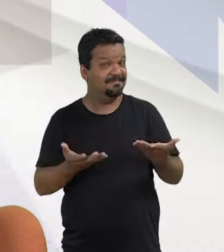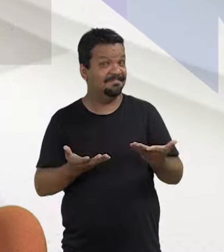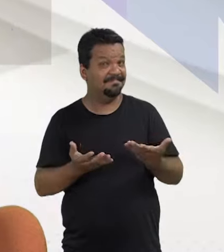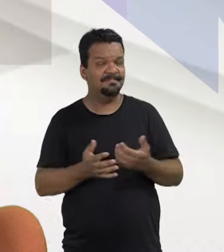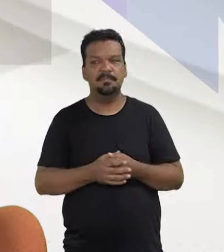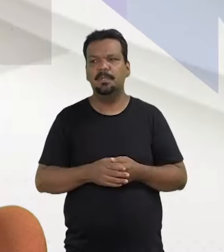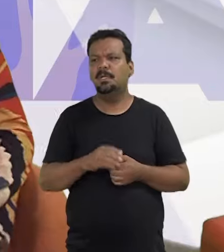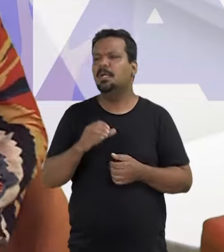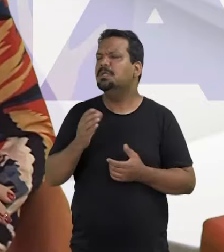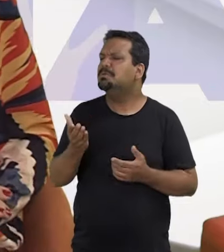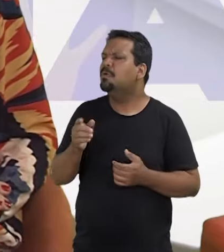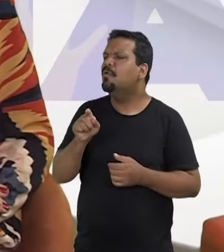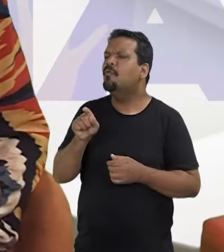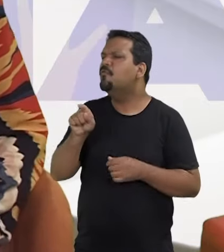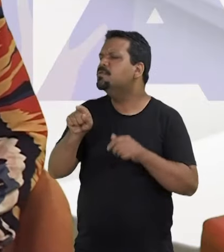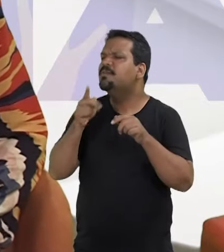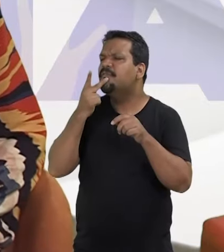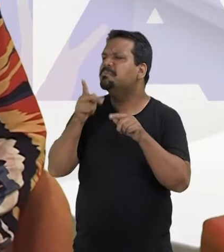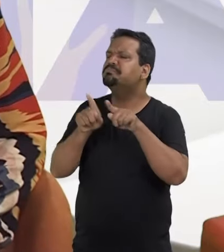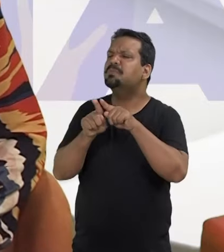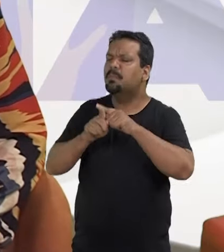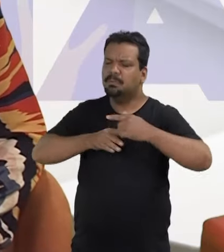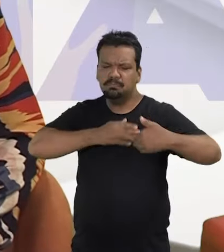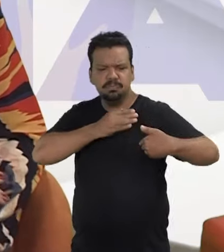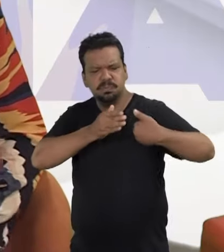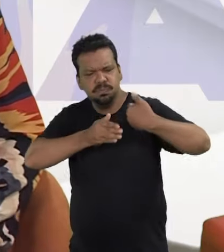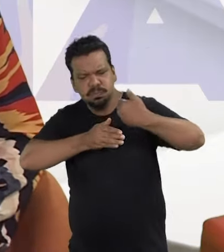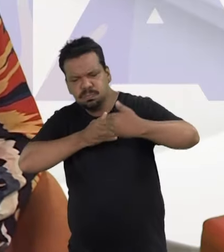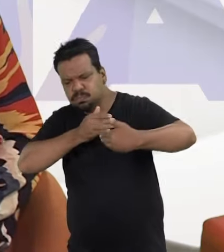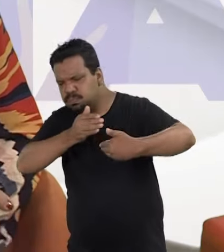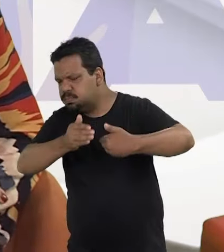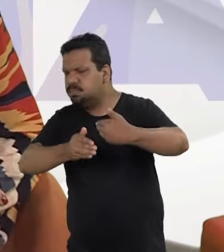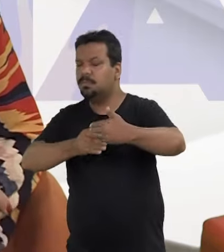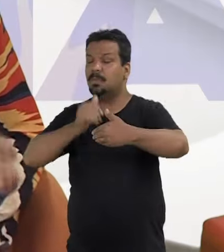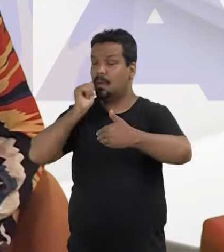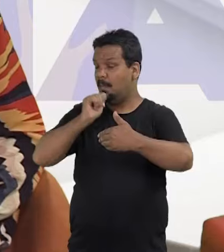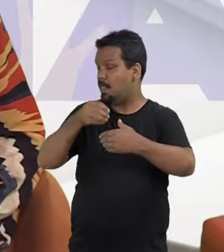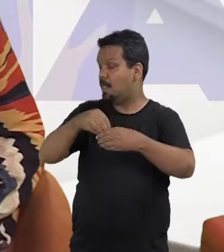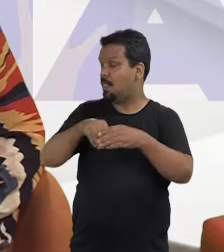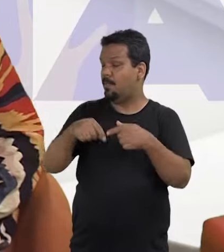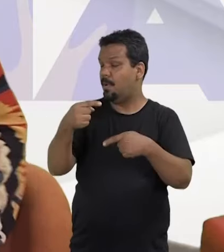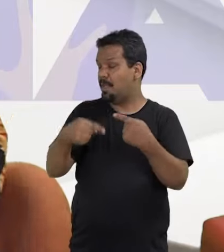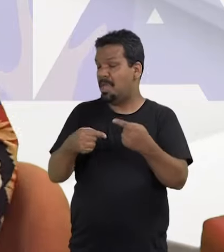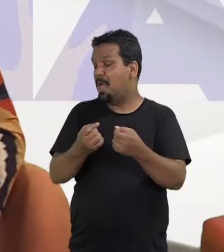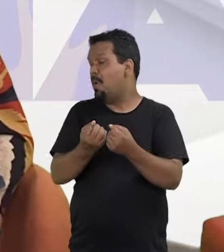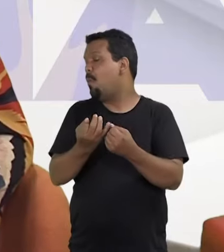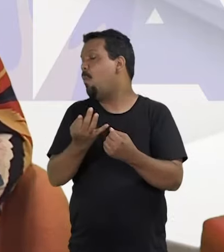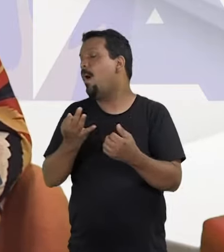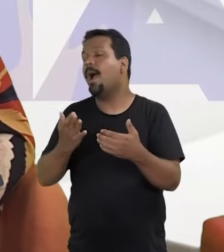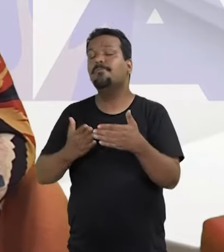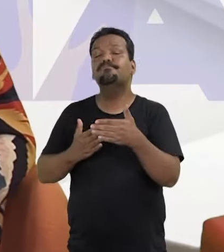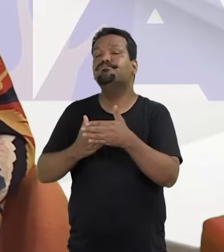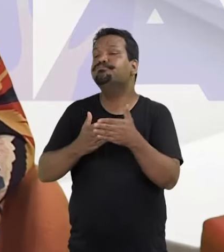esforço. Cristina, você fala também desses avanços e dessa trajetória das mulheres na política. Quais são os reais